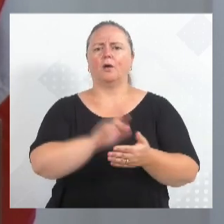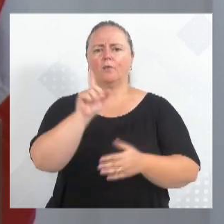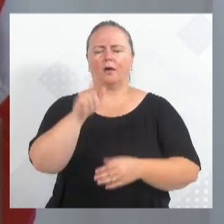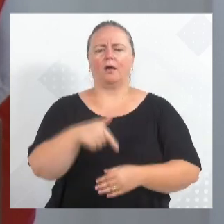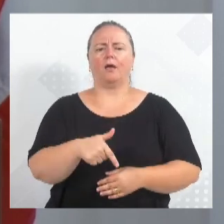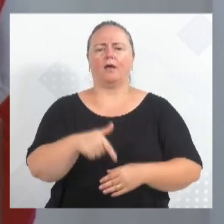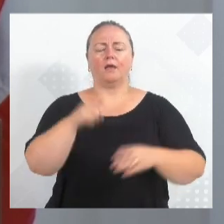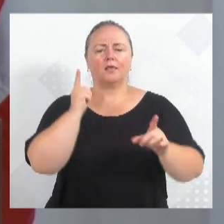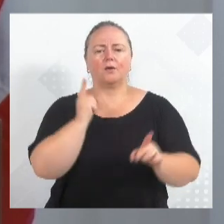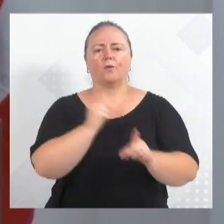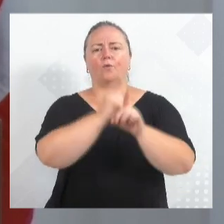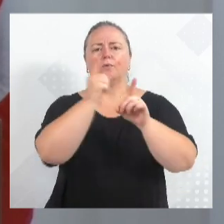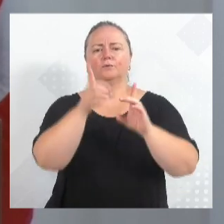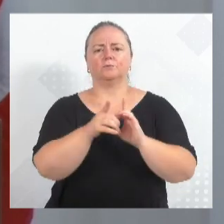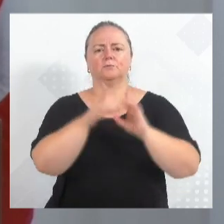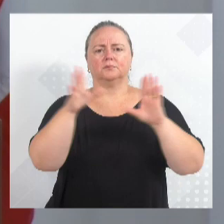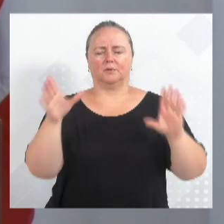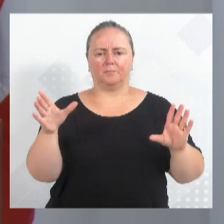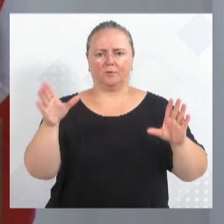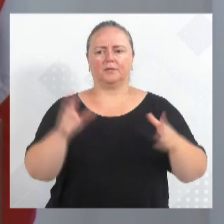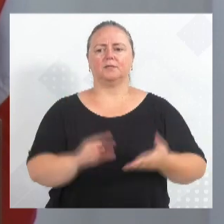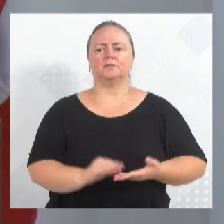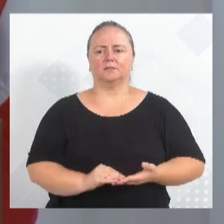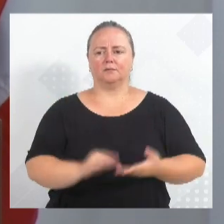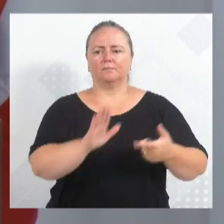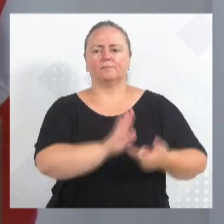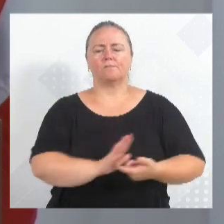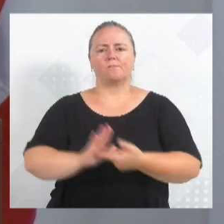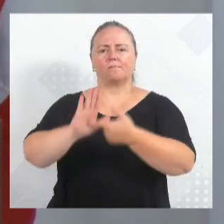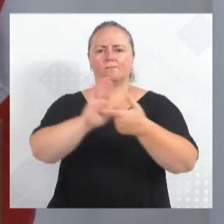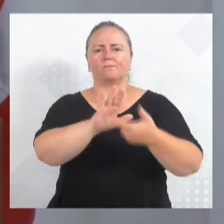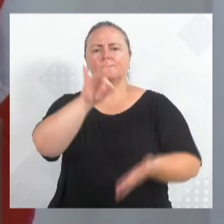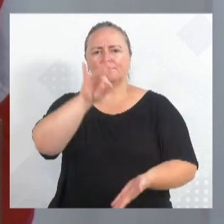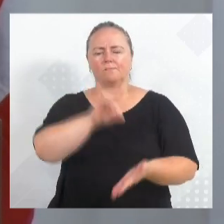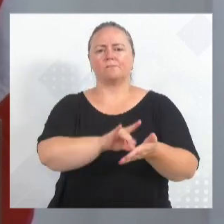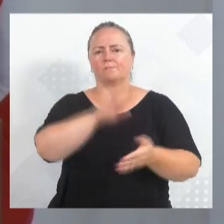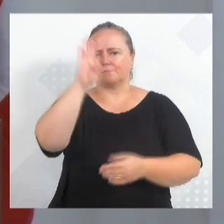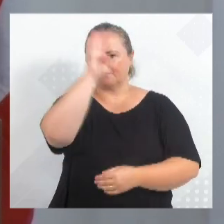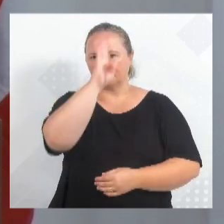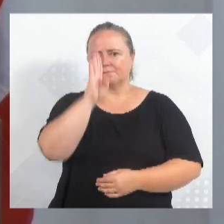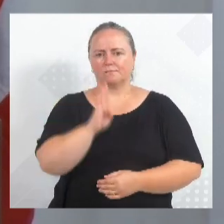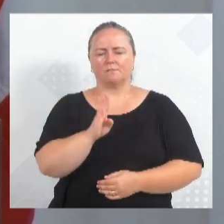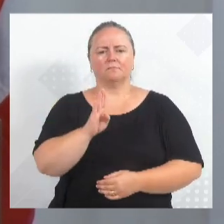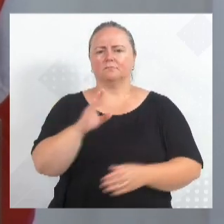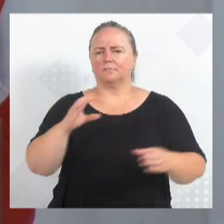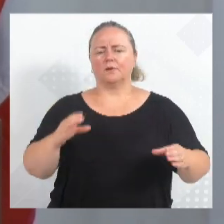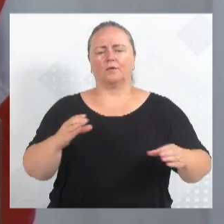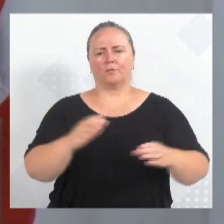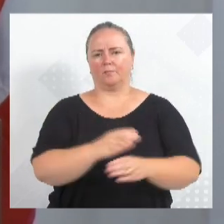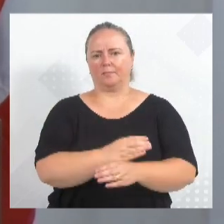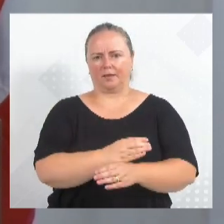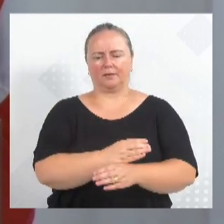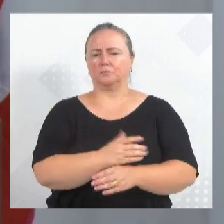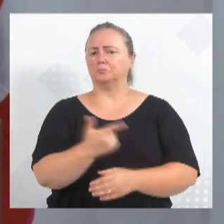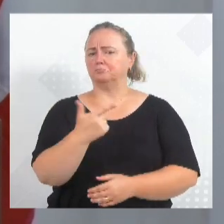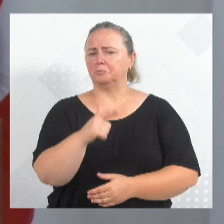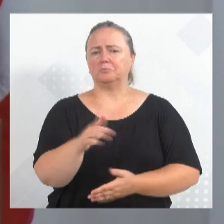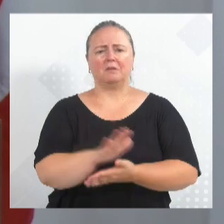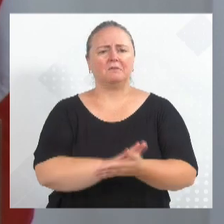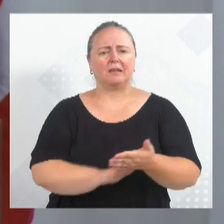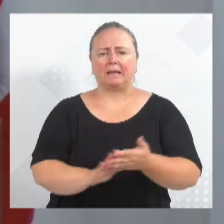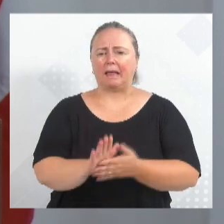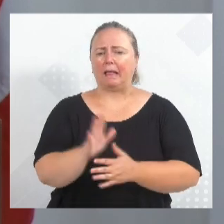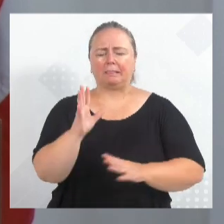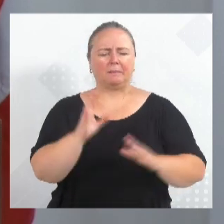encontro onde deu um exemplo, um exemplo para Brasil inteiro, não houve pancadaria, não houve